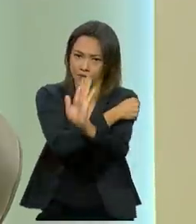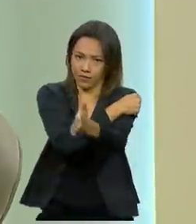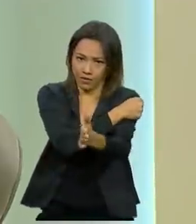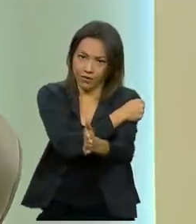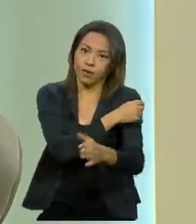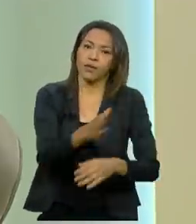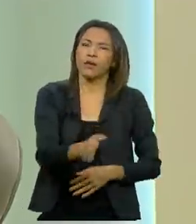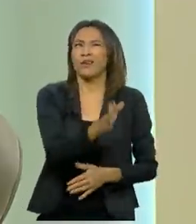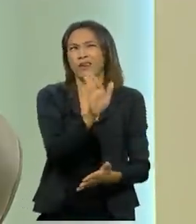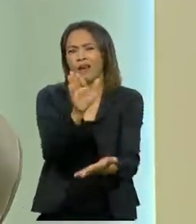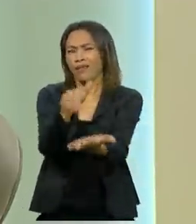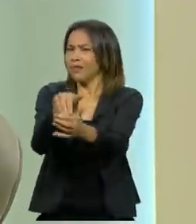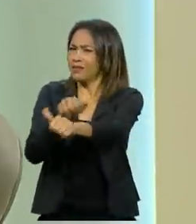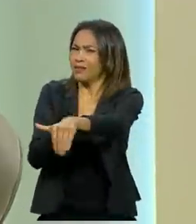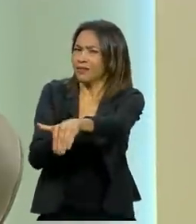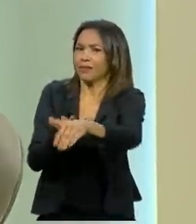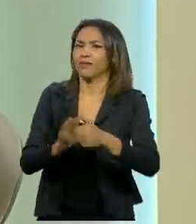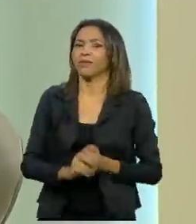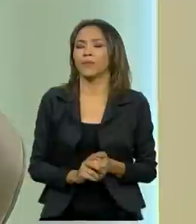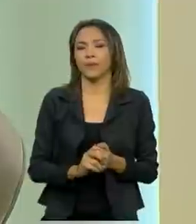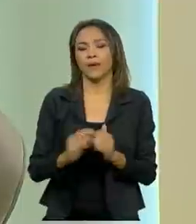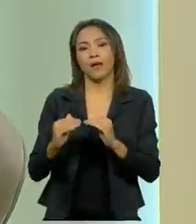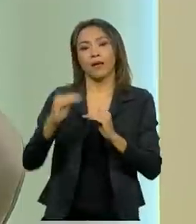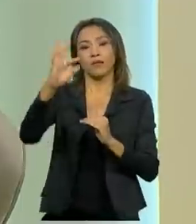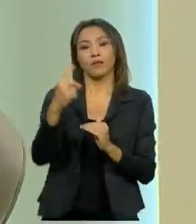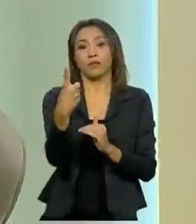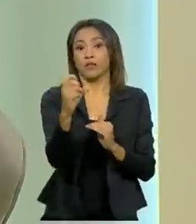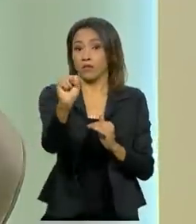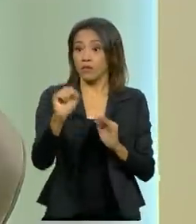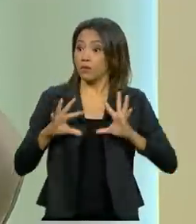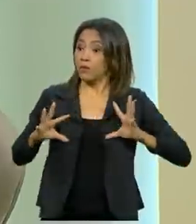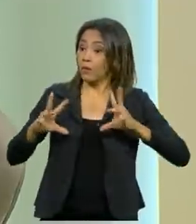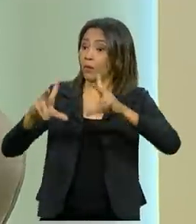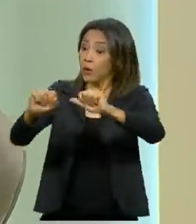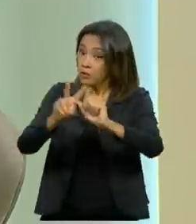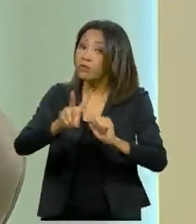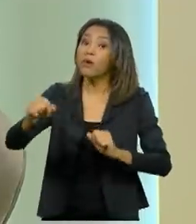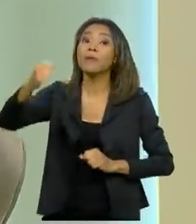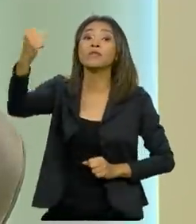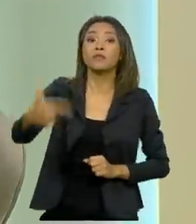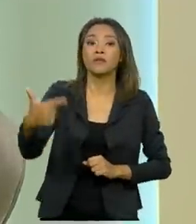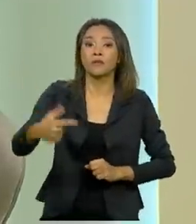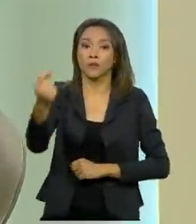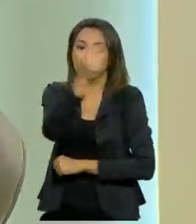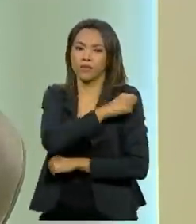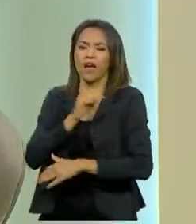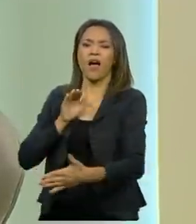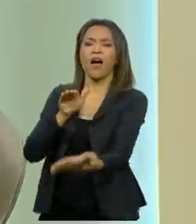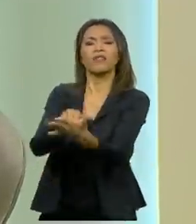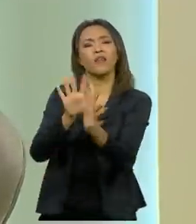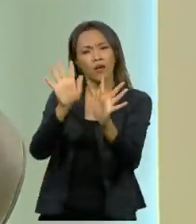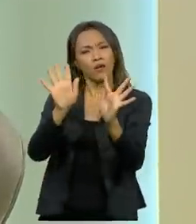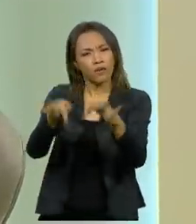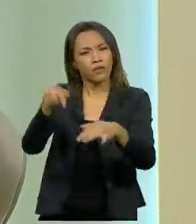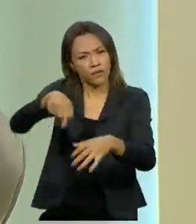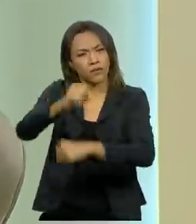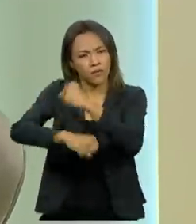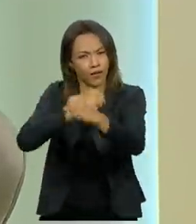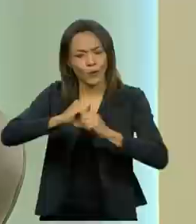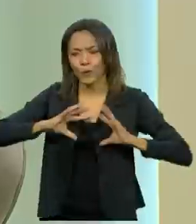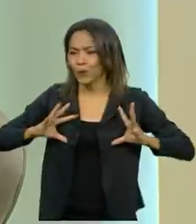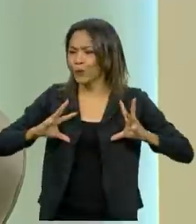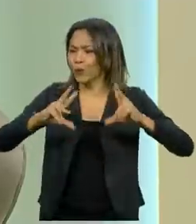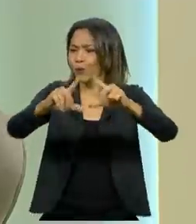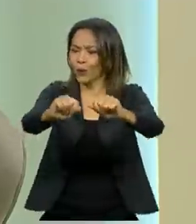E até setembro, acima de 18 anos, todos vão receber a primeira dose. E até o final do ano, todos vão